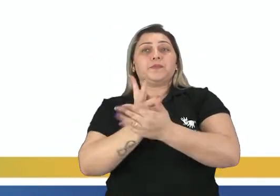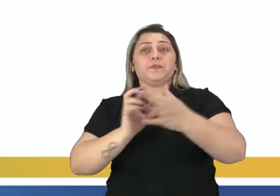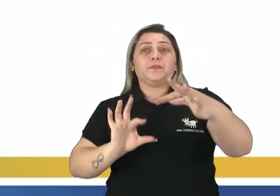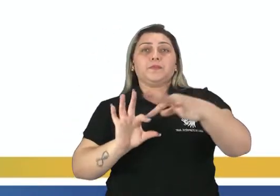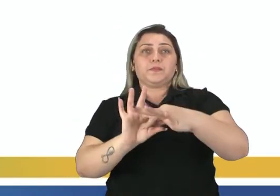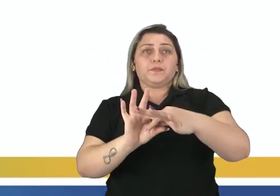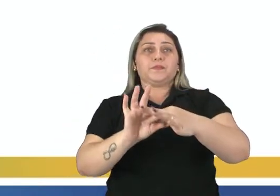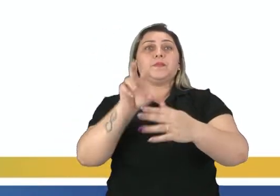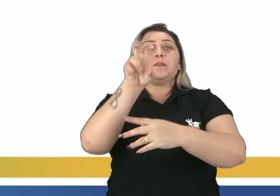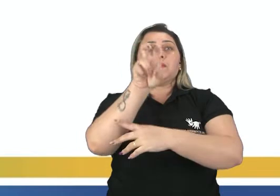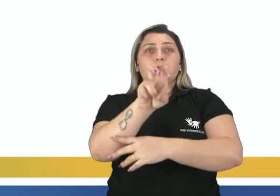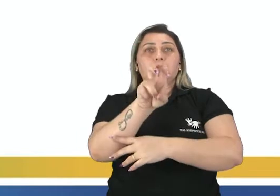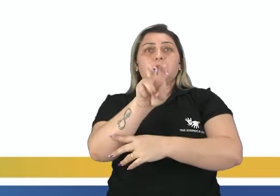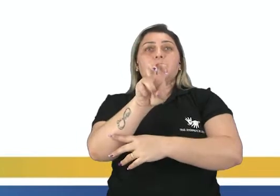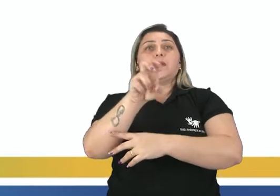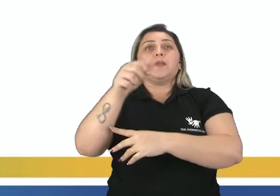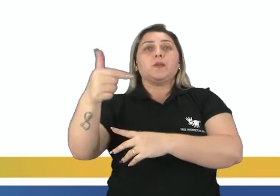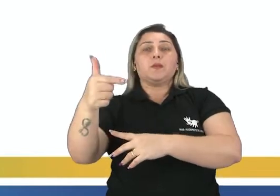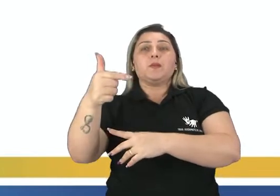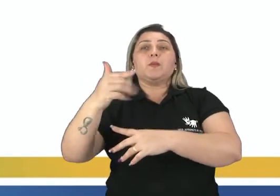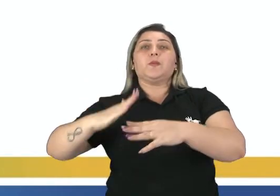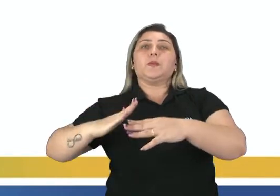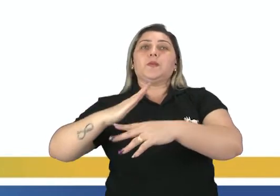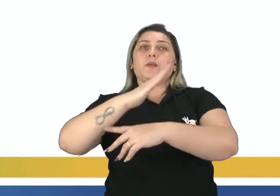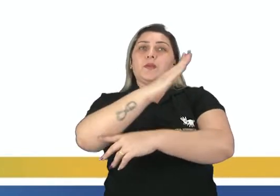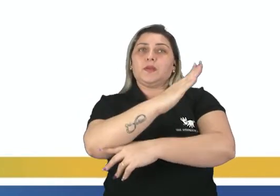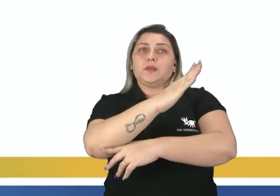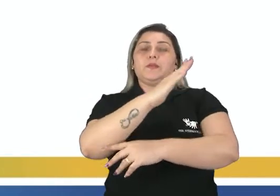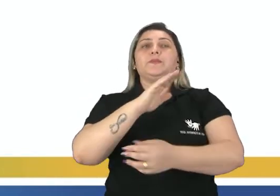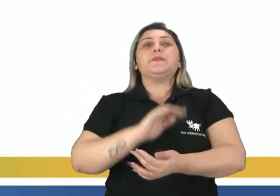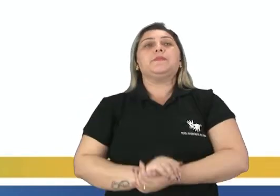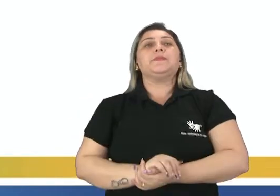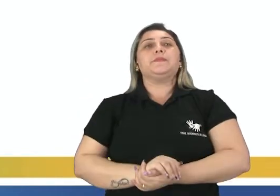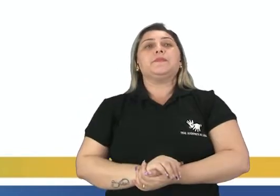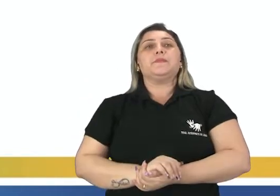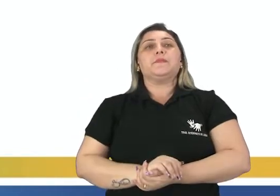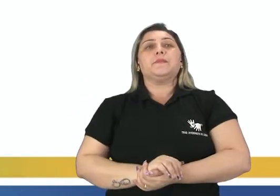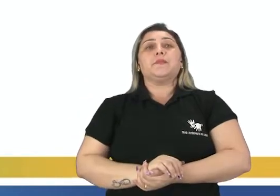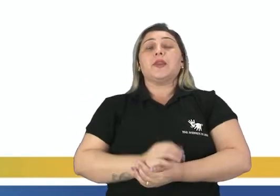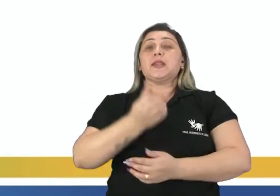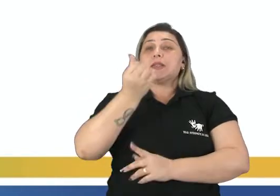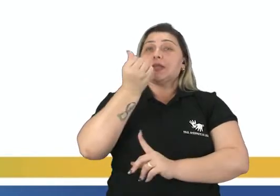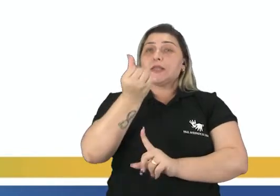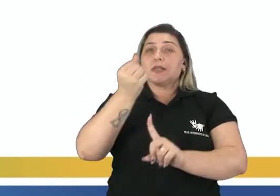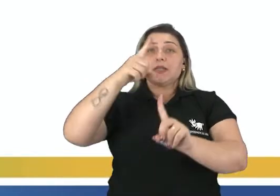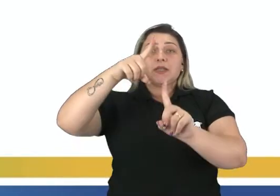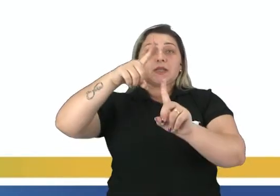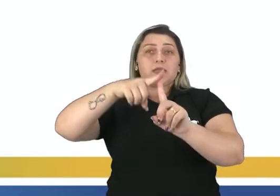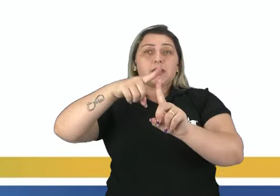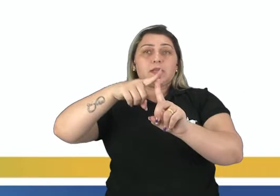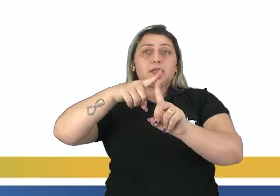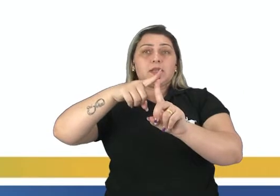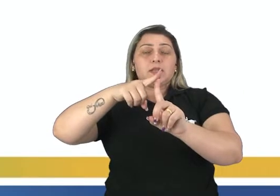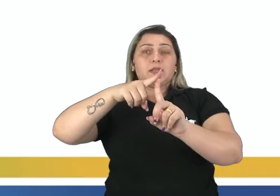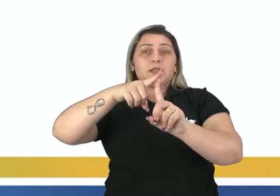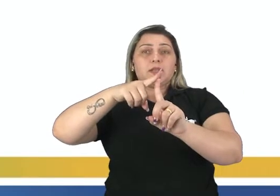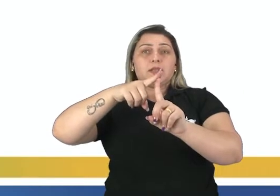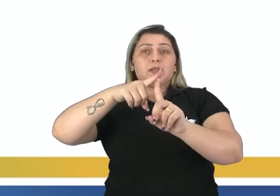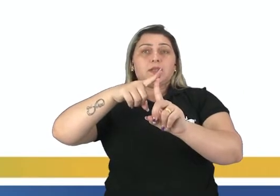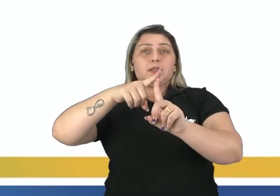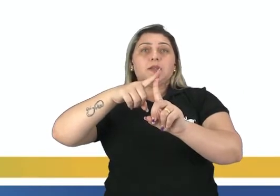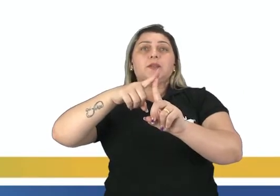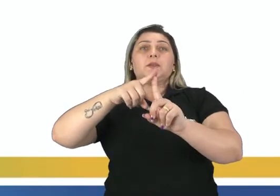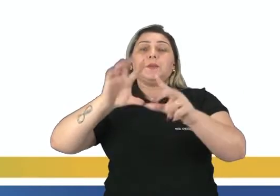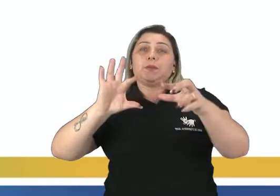pentágono cinco lados e duas diagonais partindo de um mesmo vértice. No hexágono temos seis lados